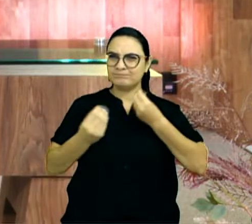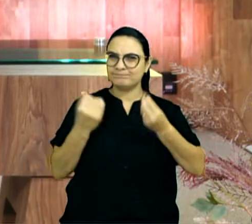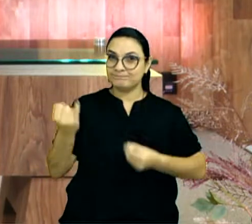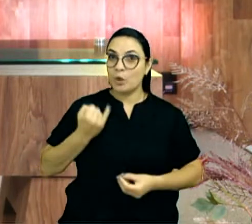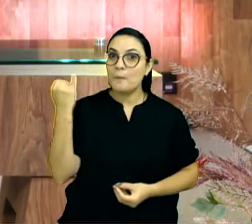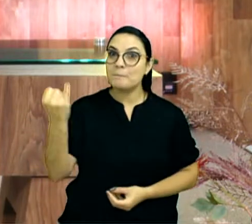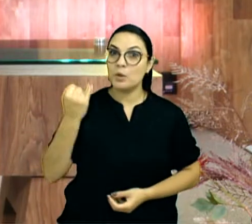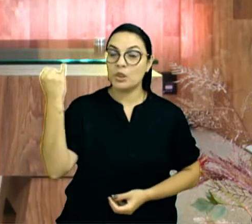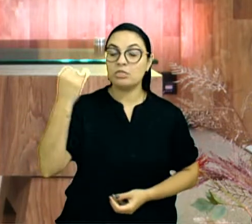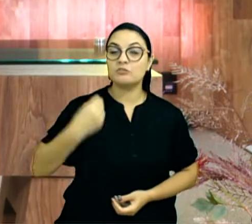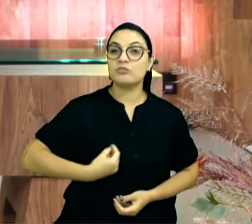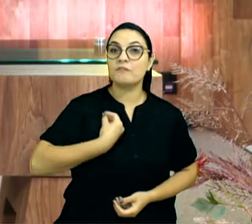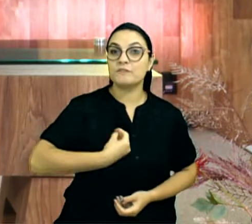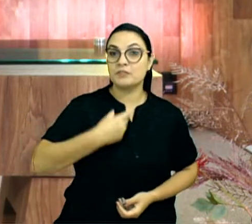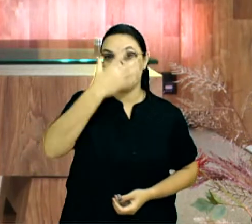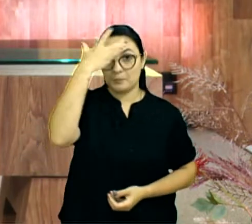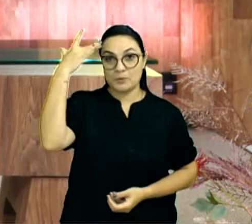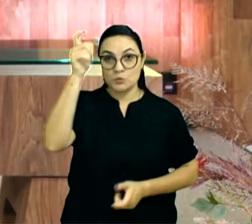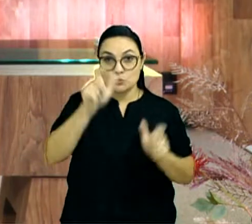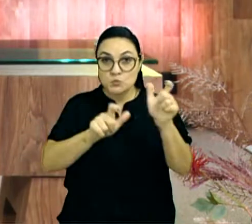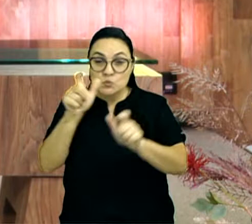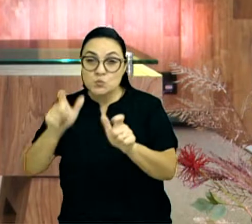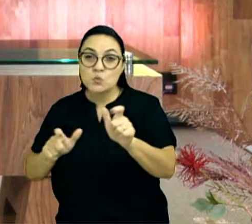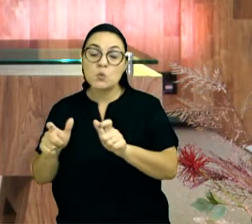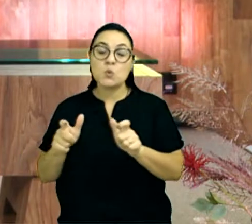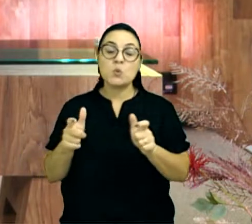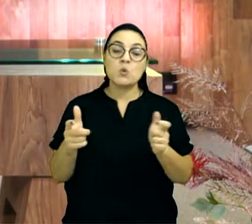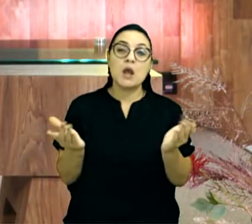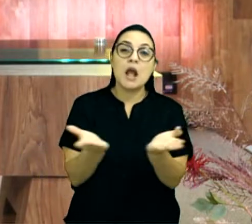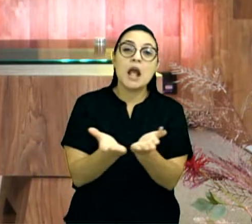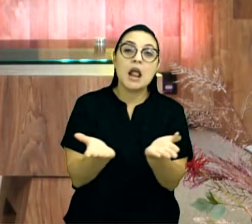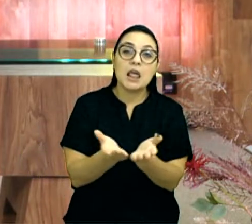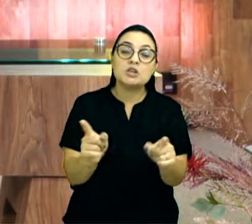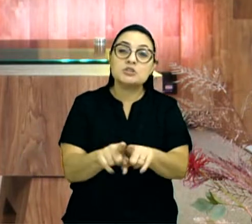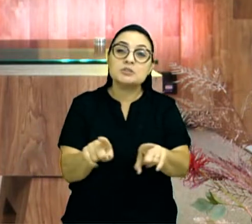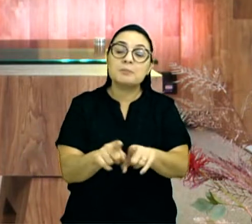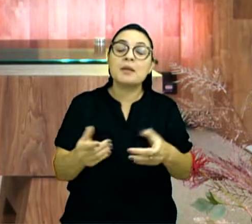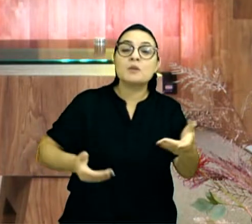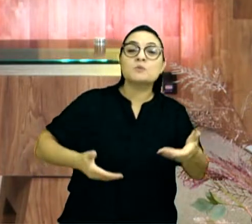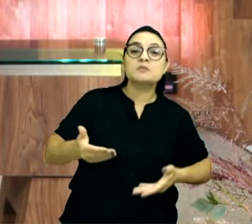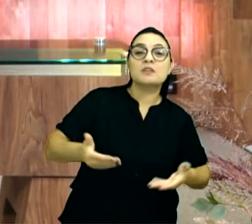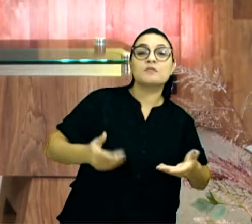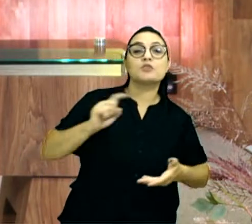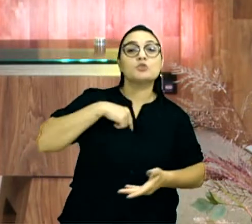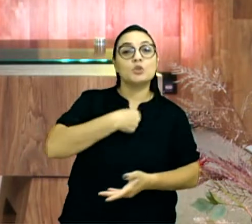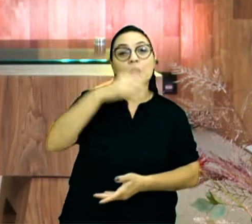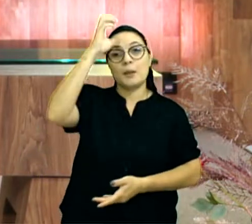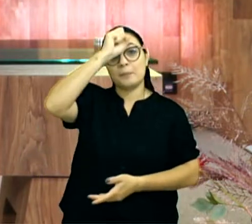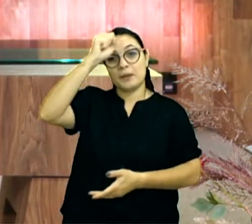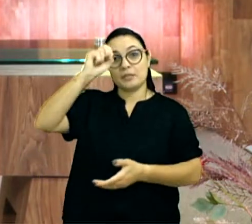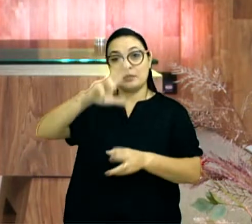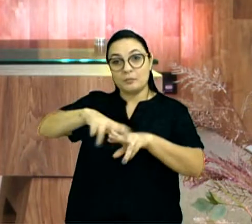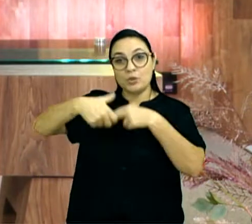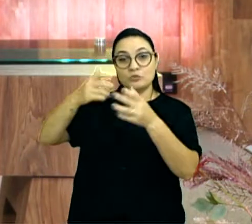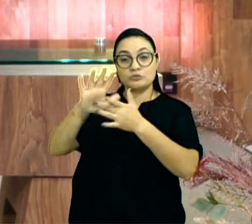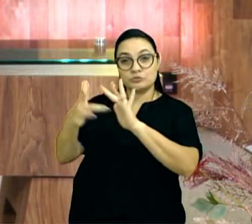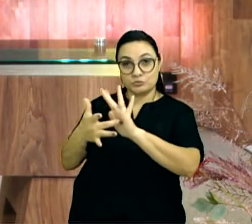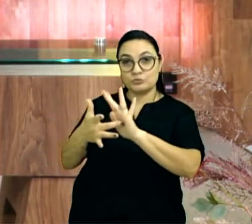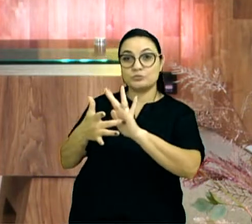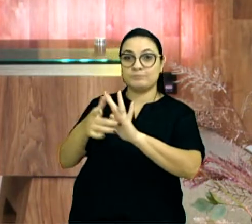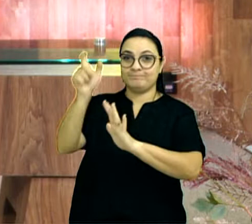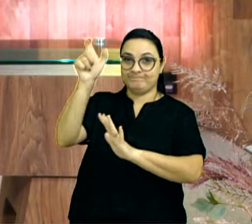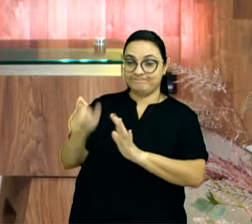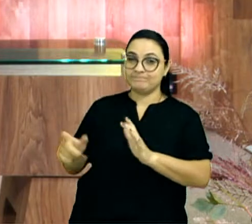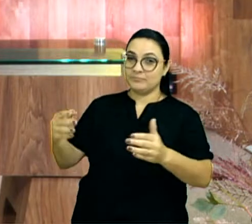sobre a vida cristã, e serviço, que podemos aprender, com o nosso Mestre, e Senhor Jesus.